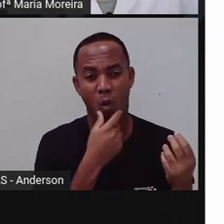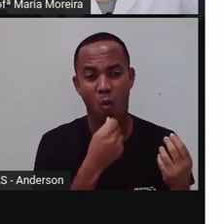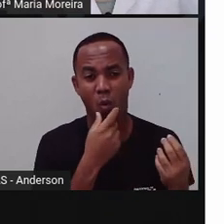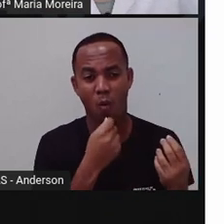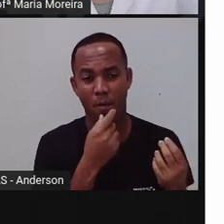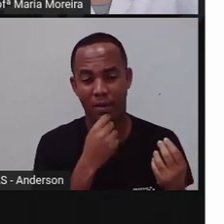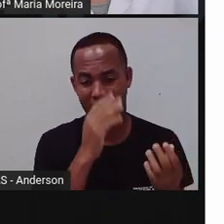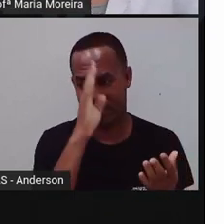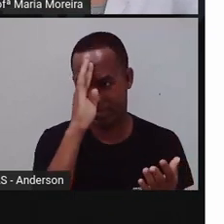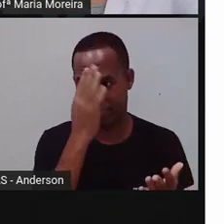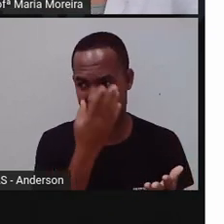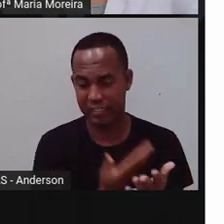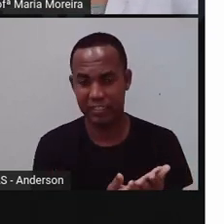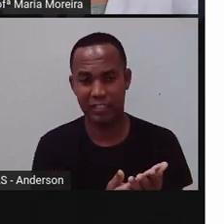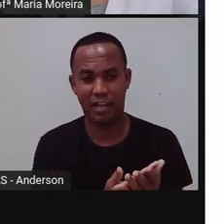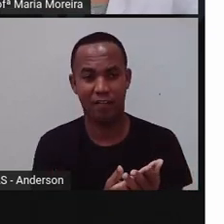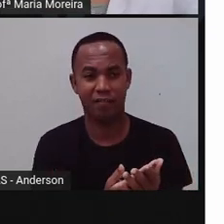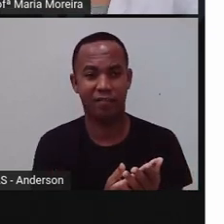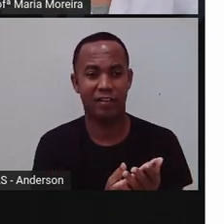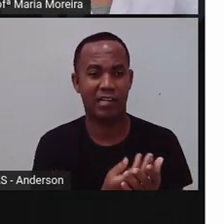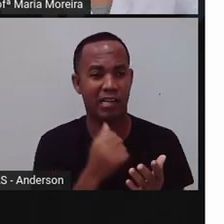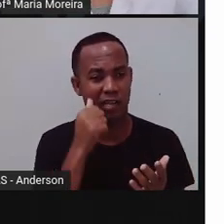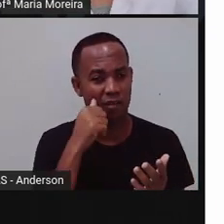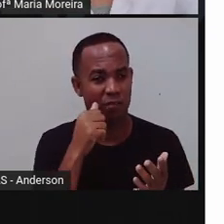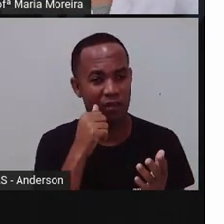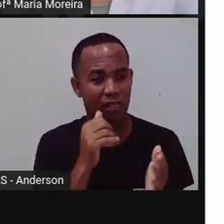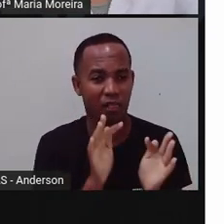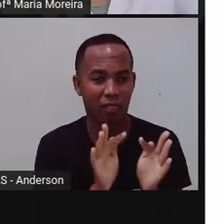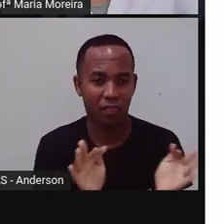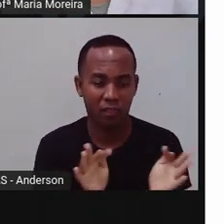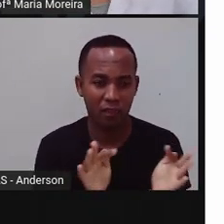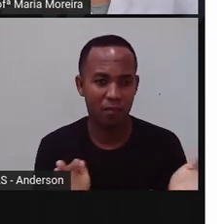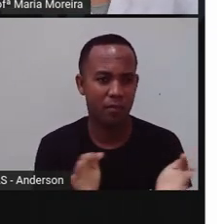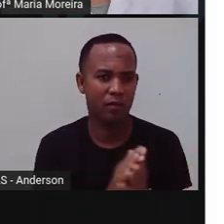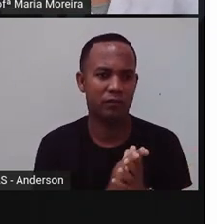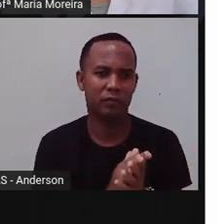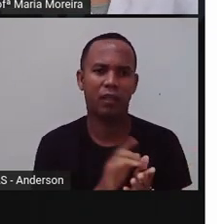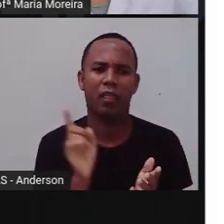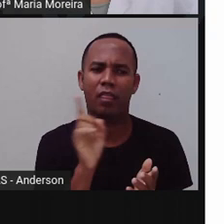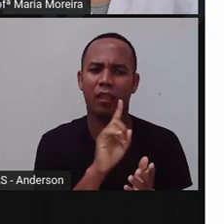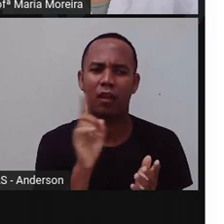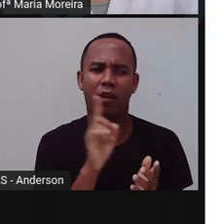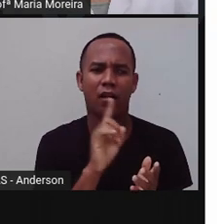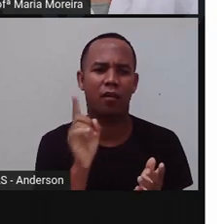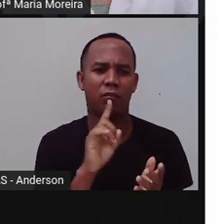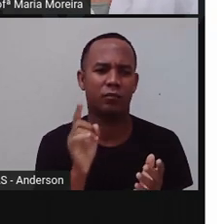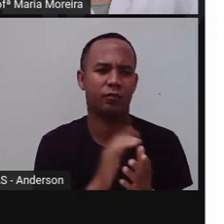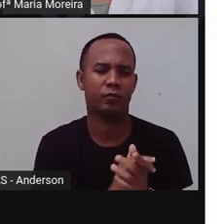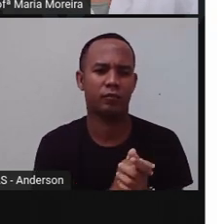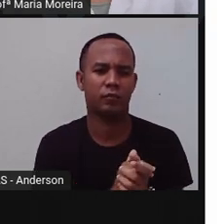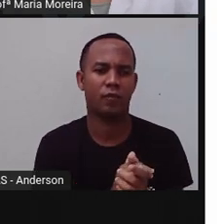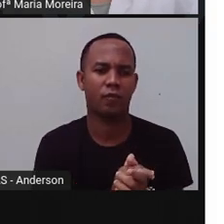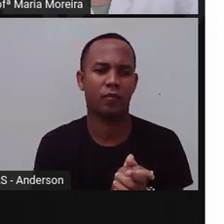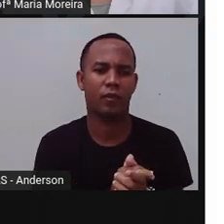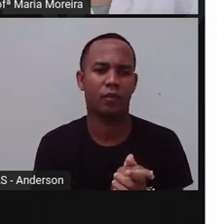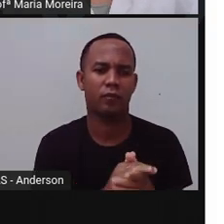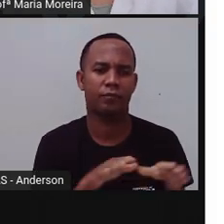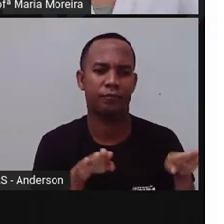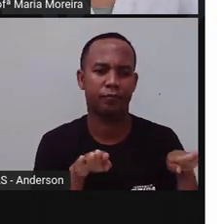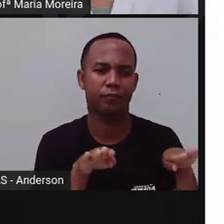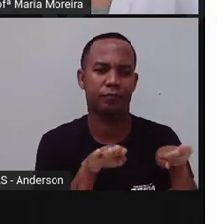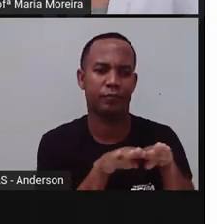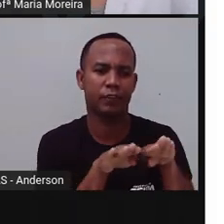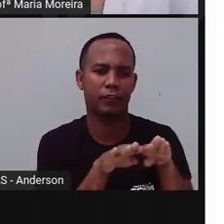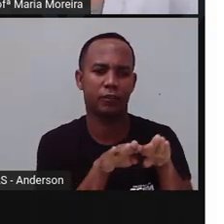inferiores aos homens. Mas, na verdade, não somos inferiores. Somos o que? Iguais.